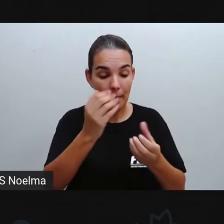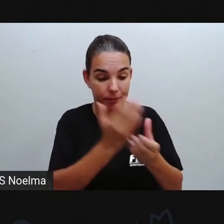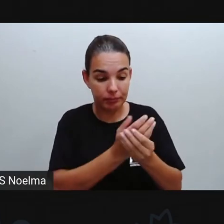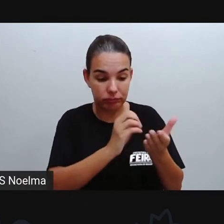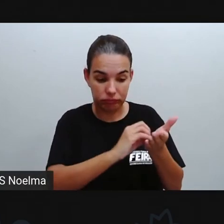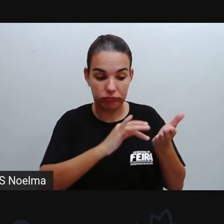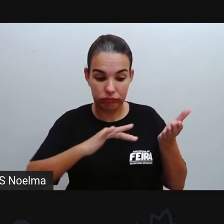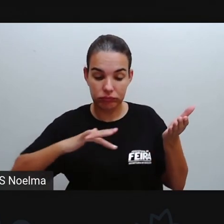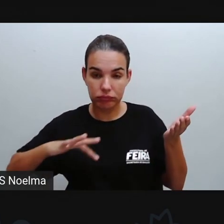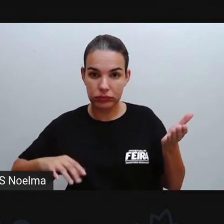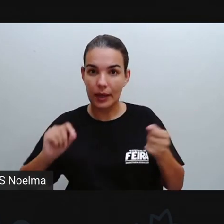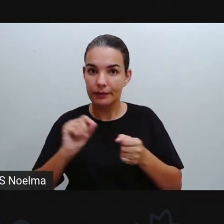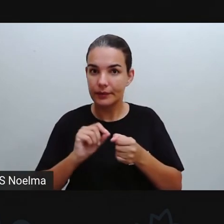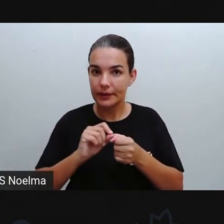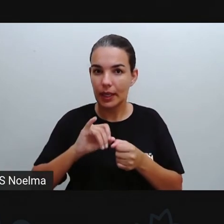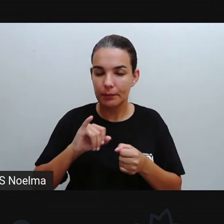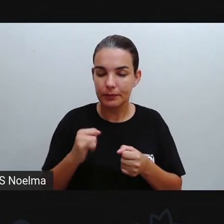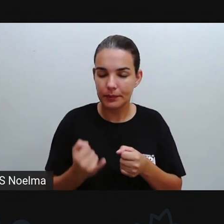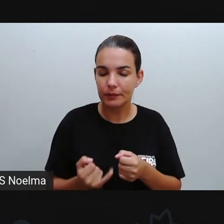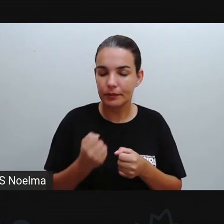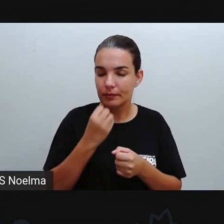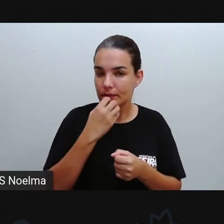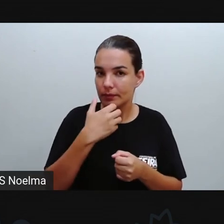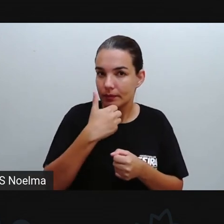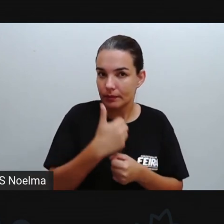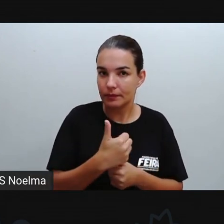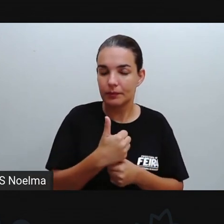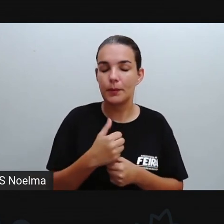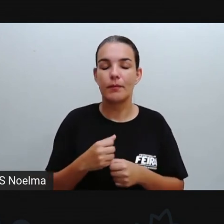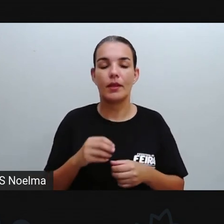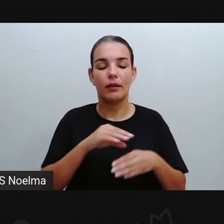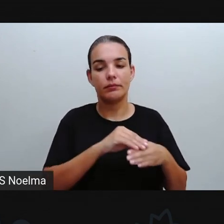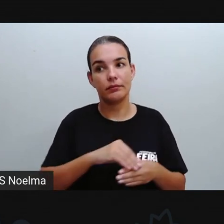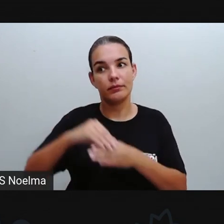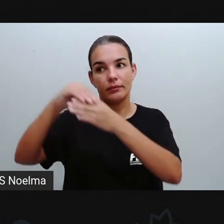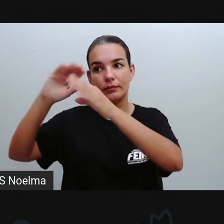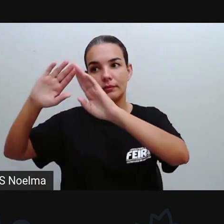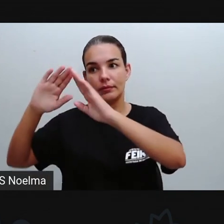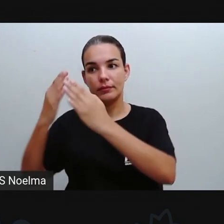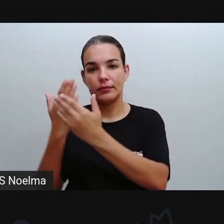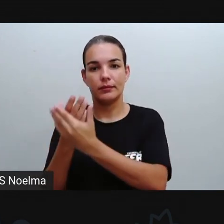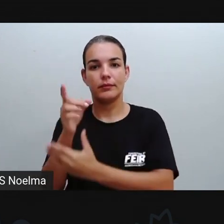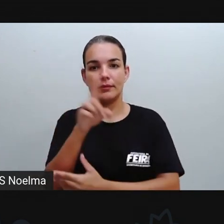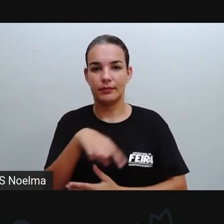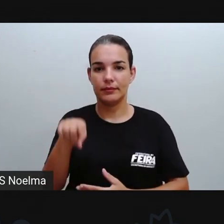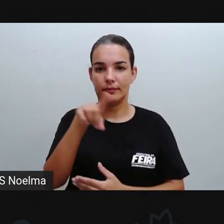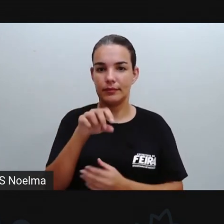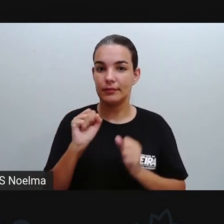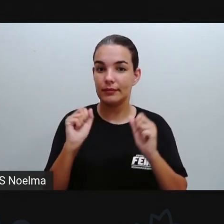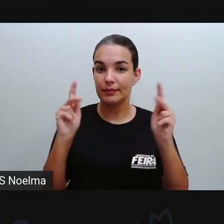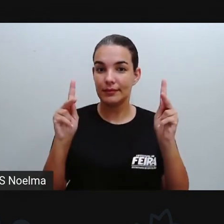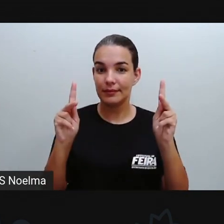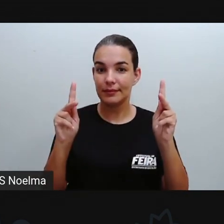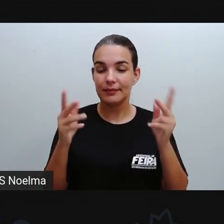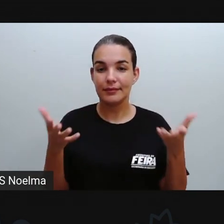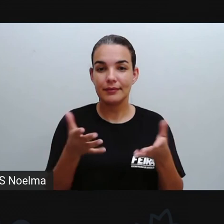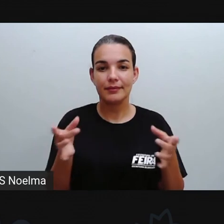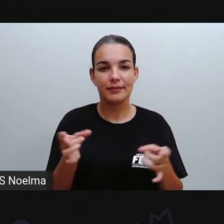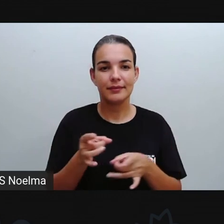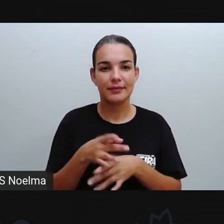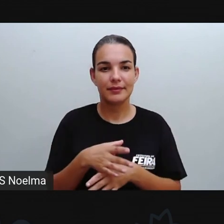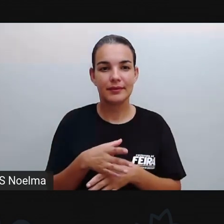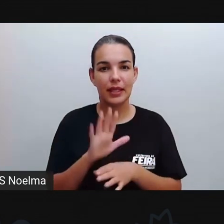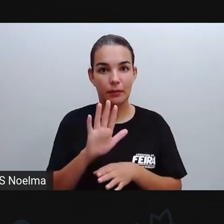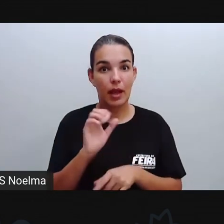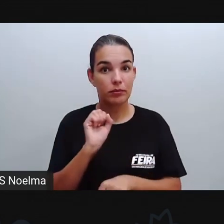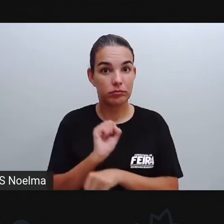percurso, realize a atividade com muito cuidado, com muito capricho, que deverão ser devolvidos às escolas de vocês, certo? A gente vai ficando por